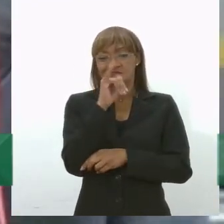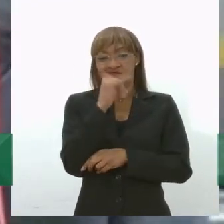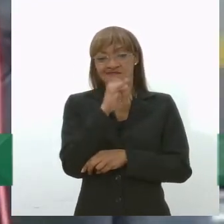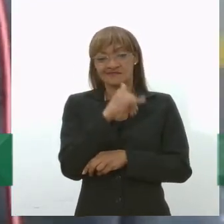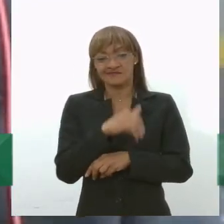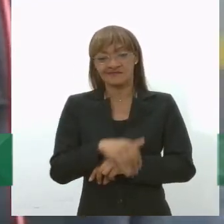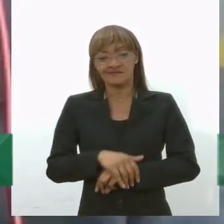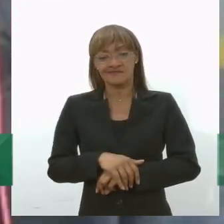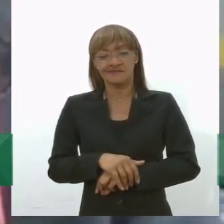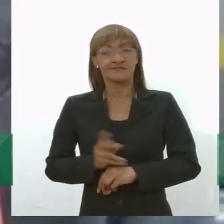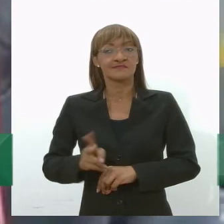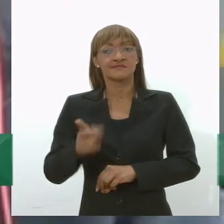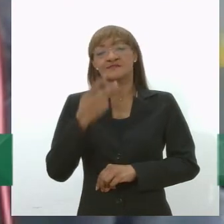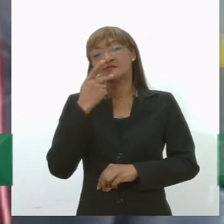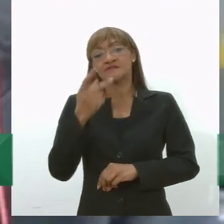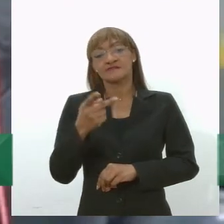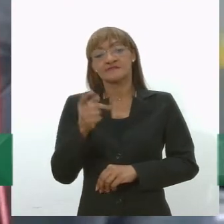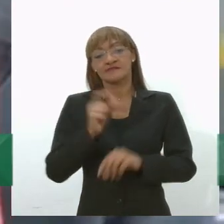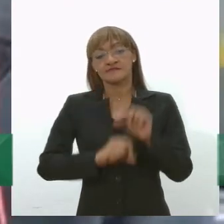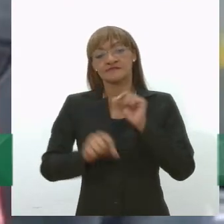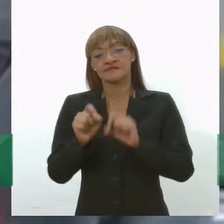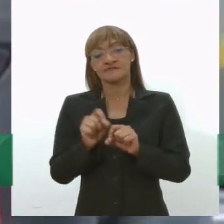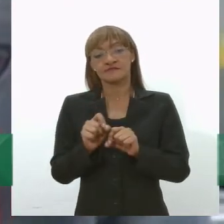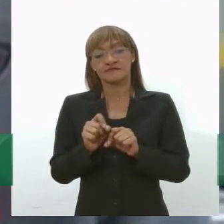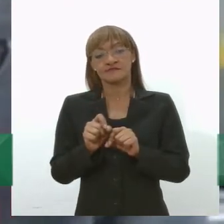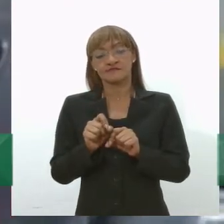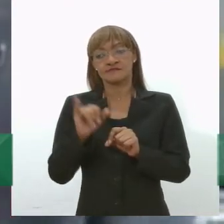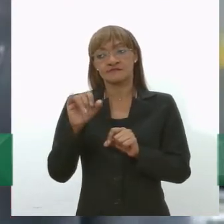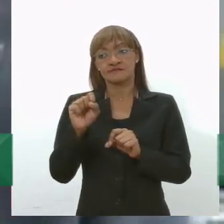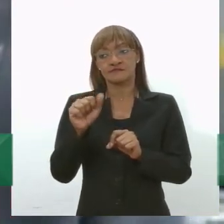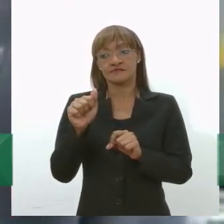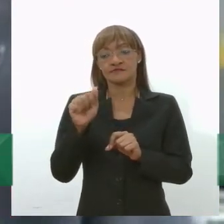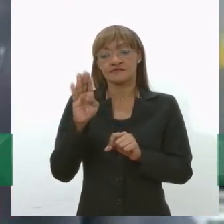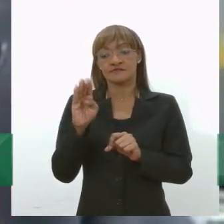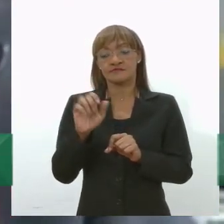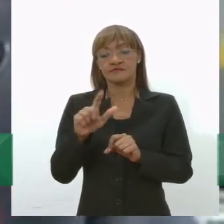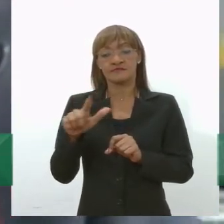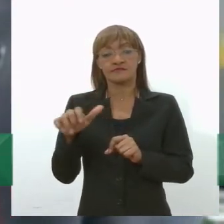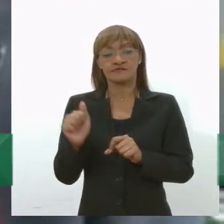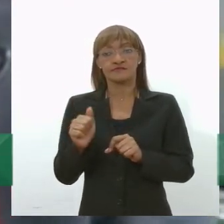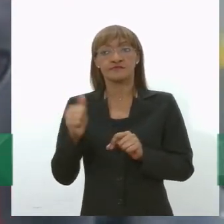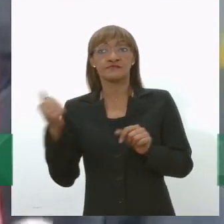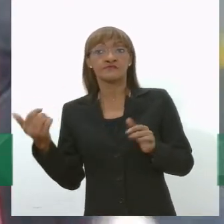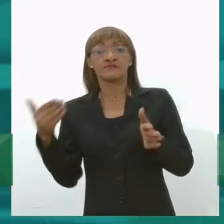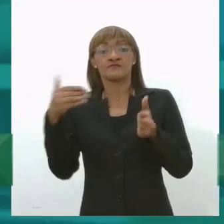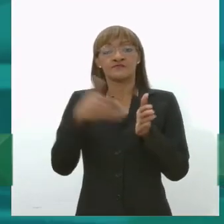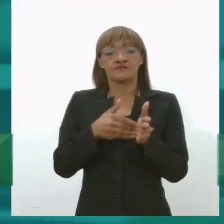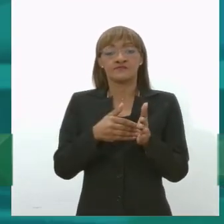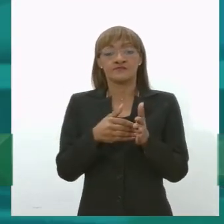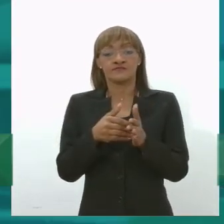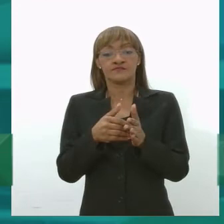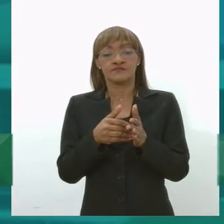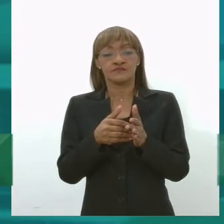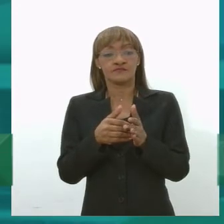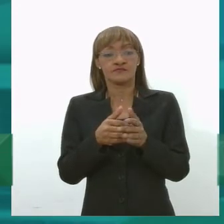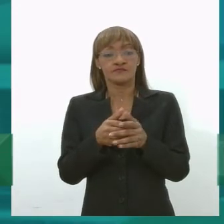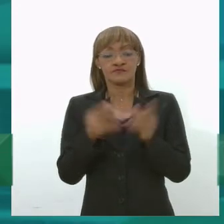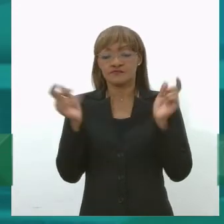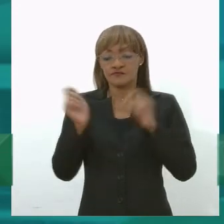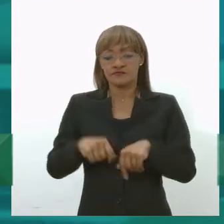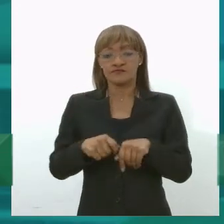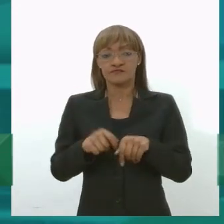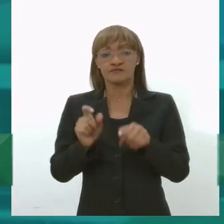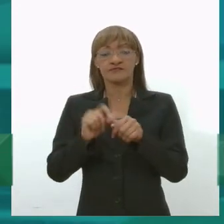dizer que acho que a Isabela também, né? Que o último recurso que a gente tem é produzir energia mas